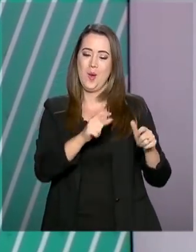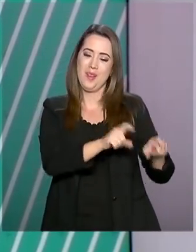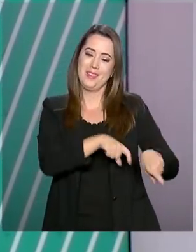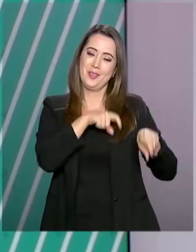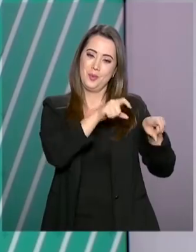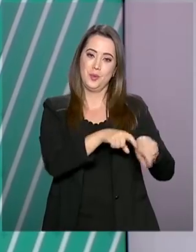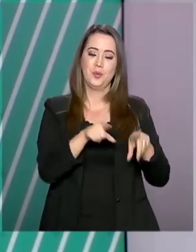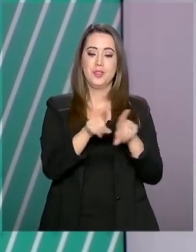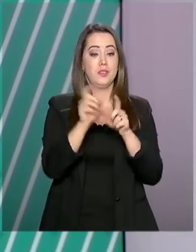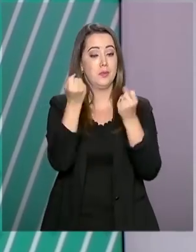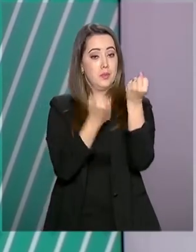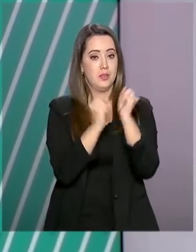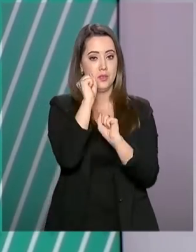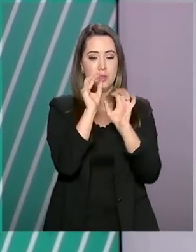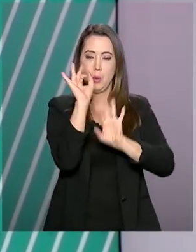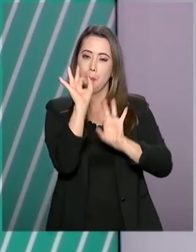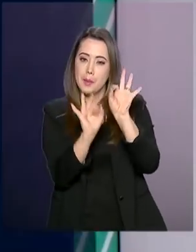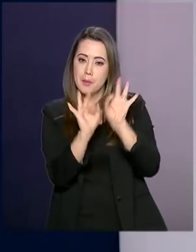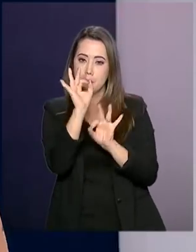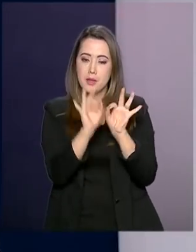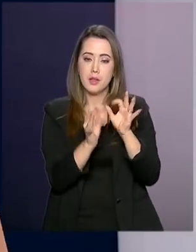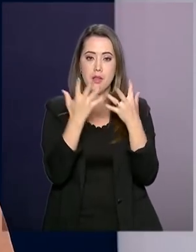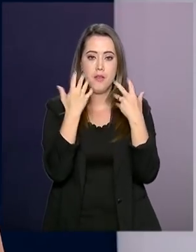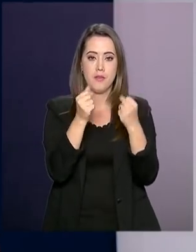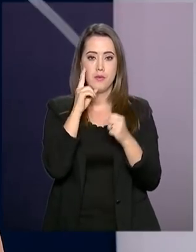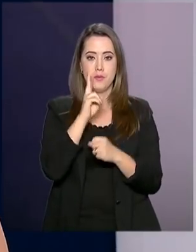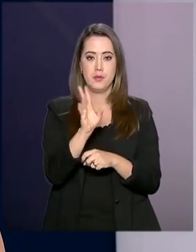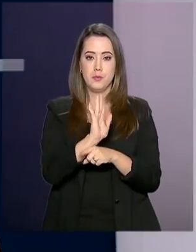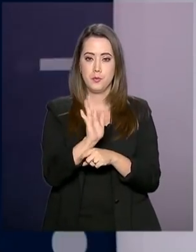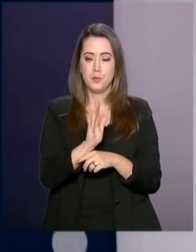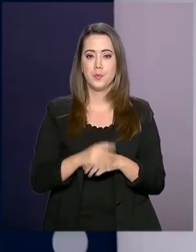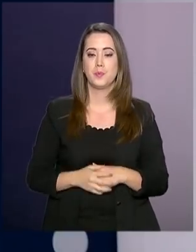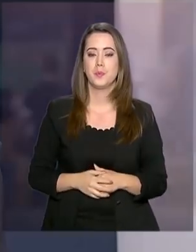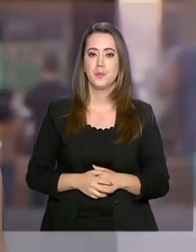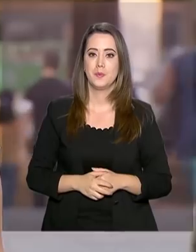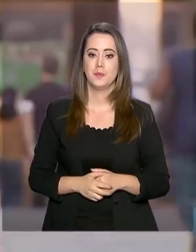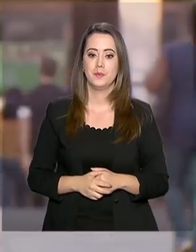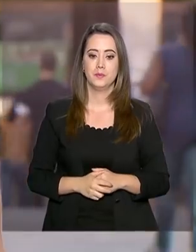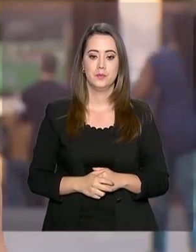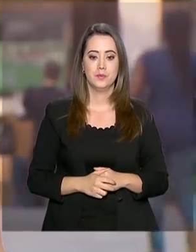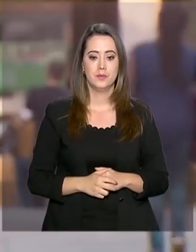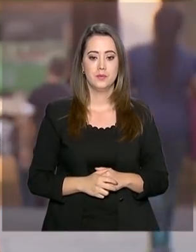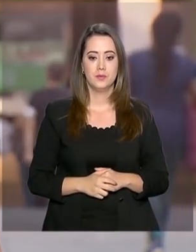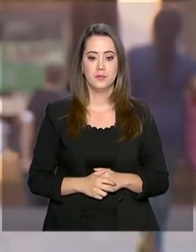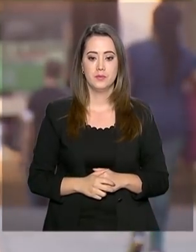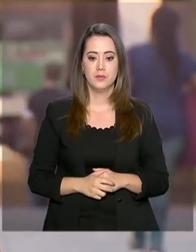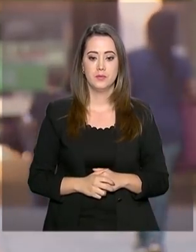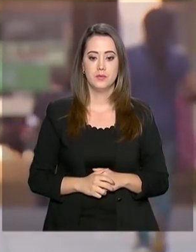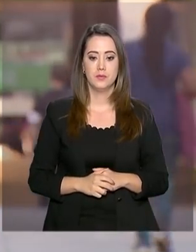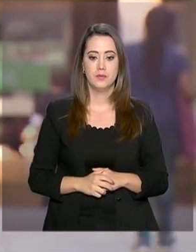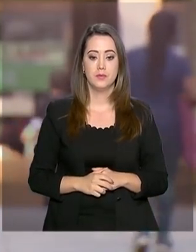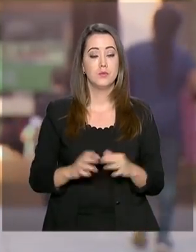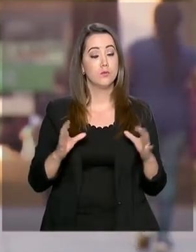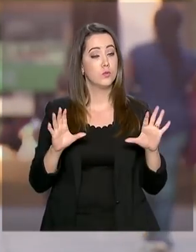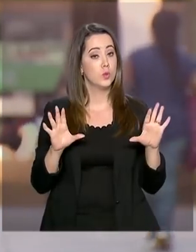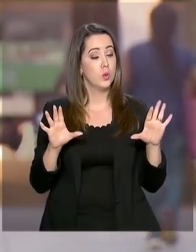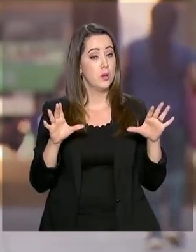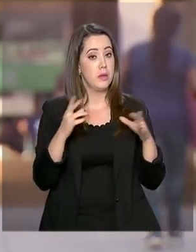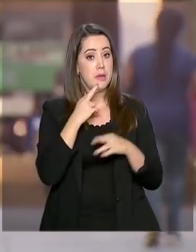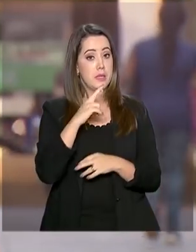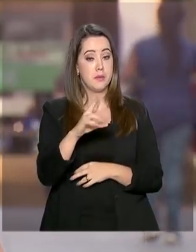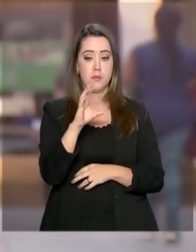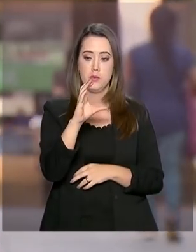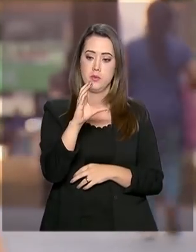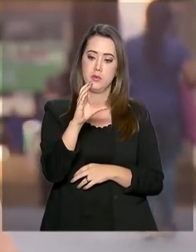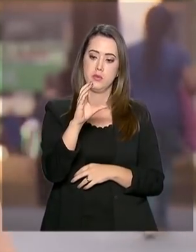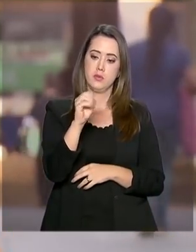também da indústria. Então, eu preparei um material. Vamos acompanhar a reportagem. O resultado do Caged para o mês de abril de